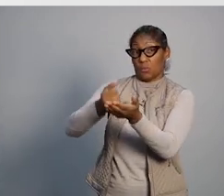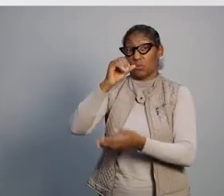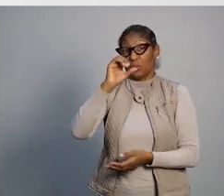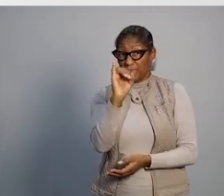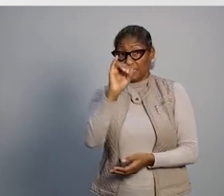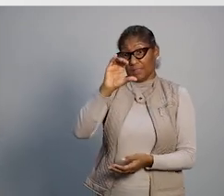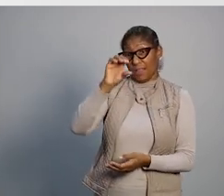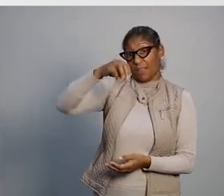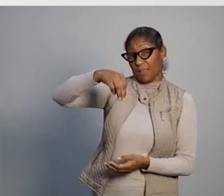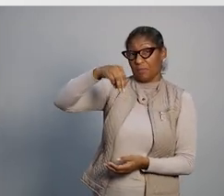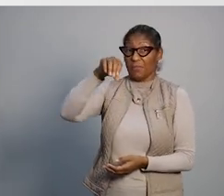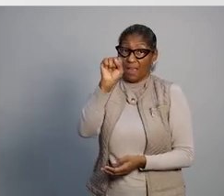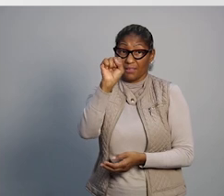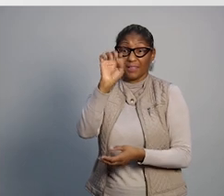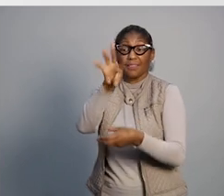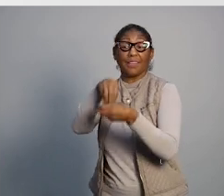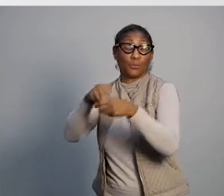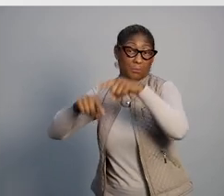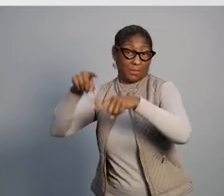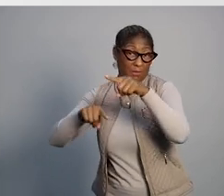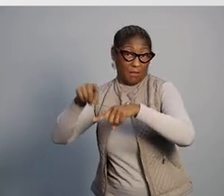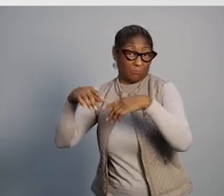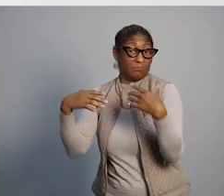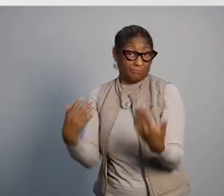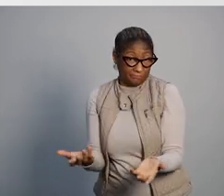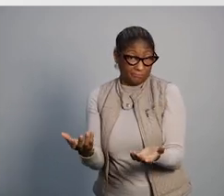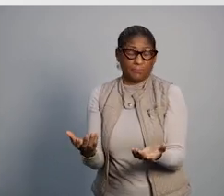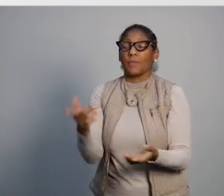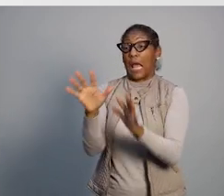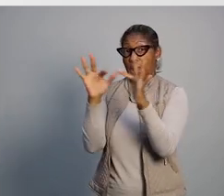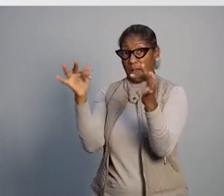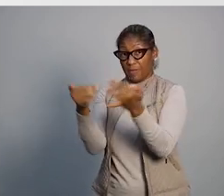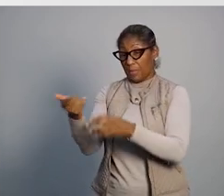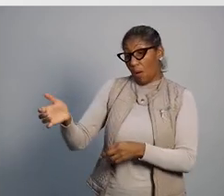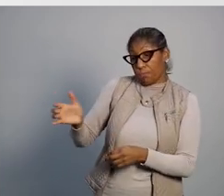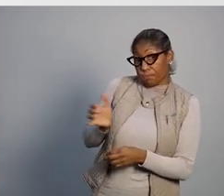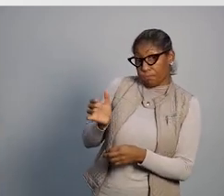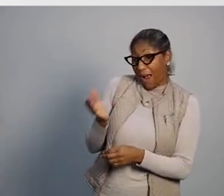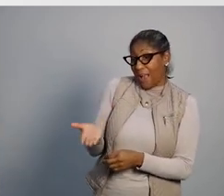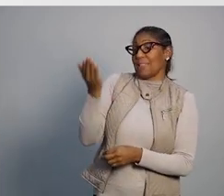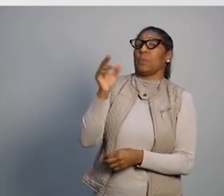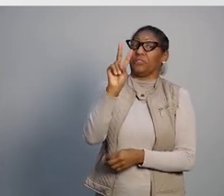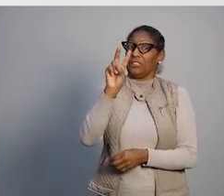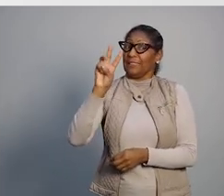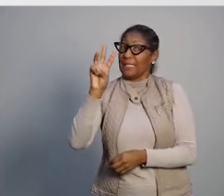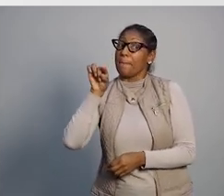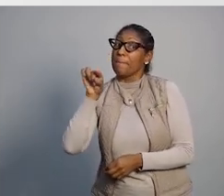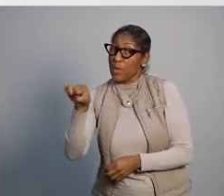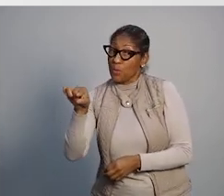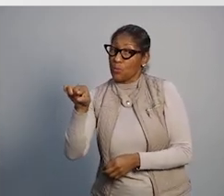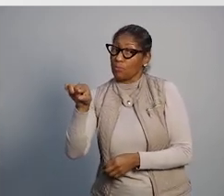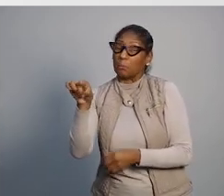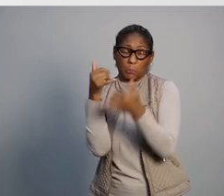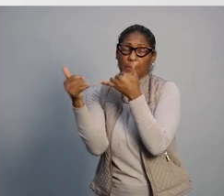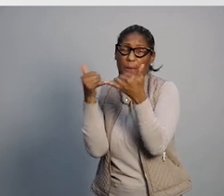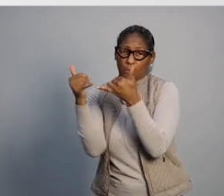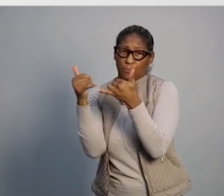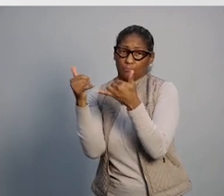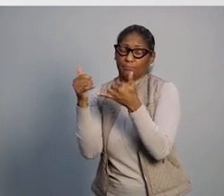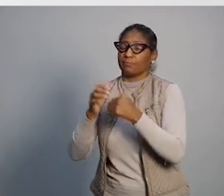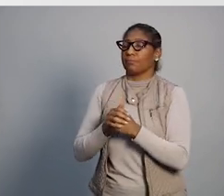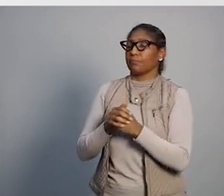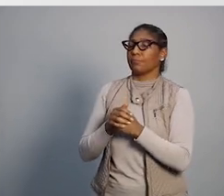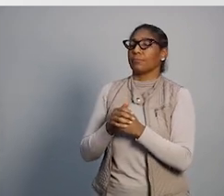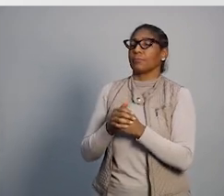para o ICMS que está embutido no seu consumo. Já as famílias mais ricas, com renda acima de R$ 23 mil,